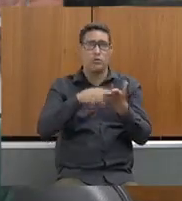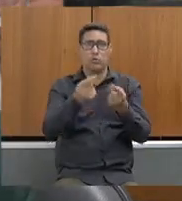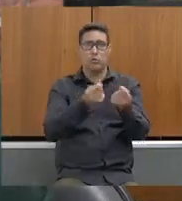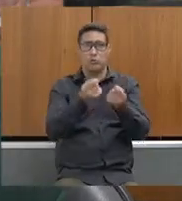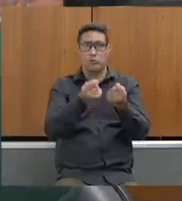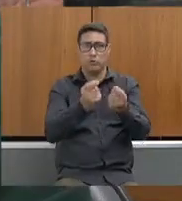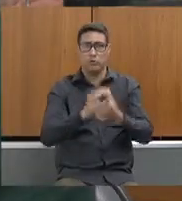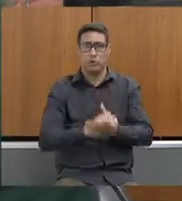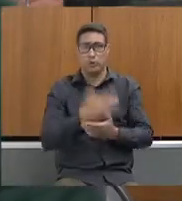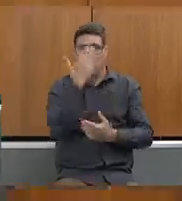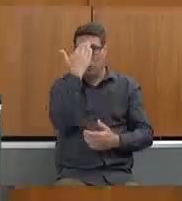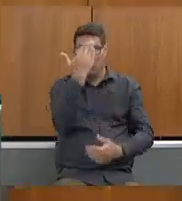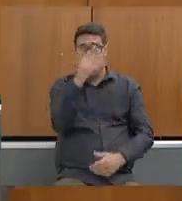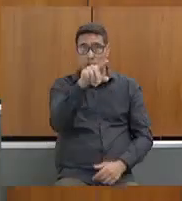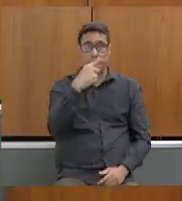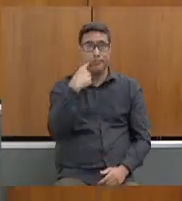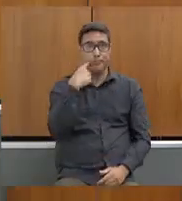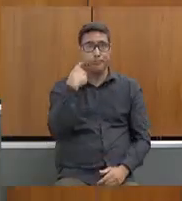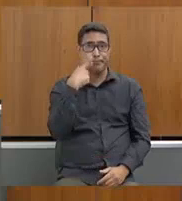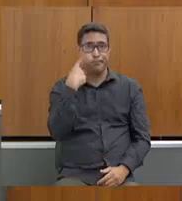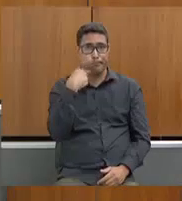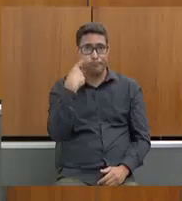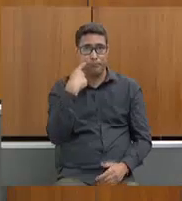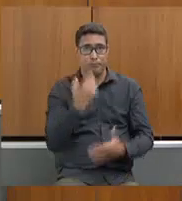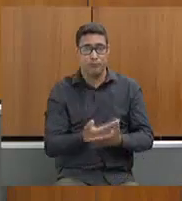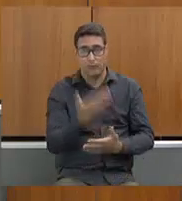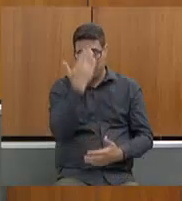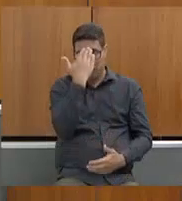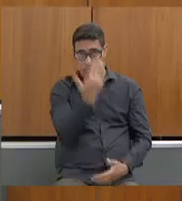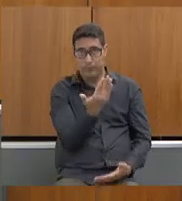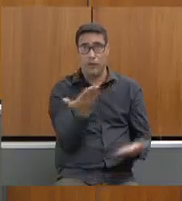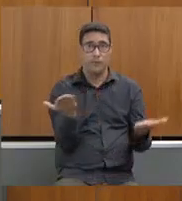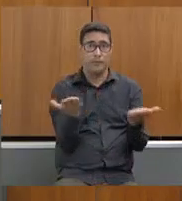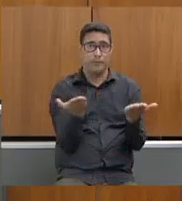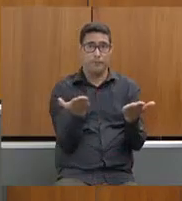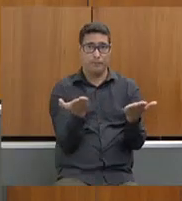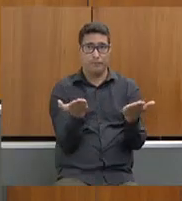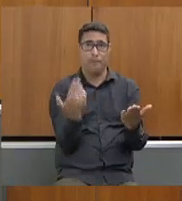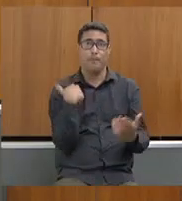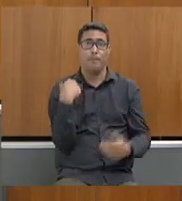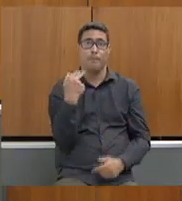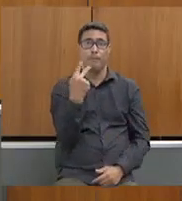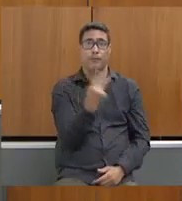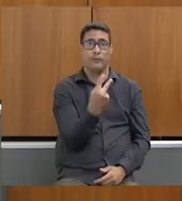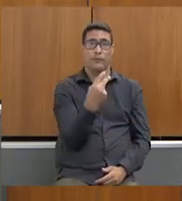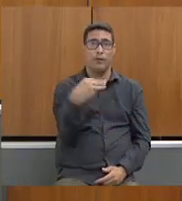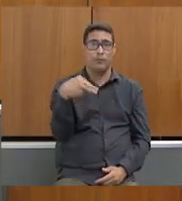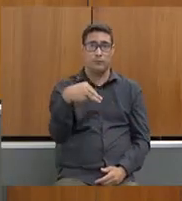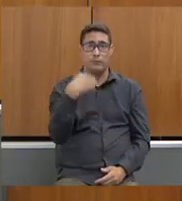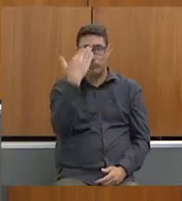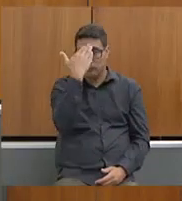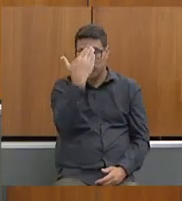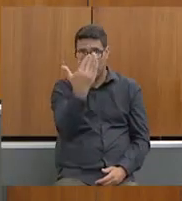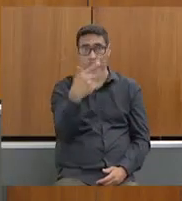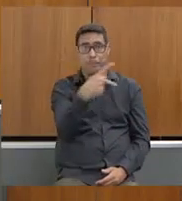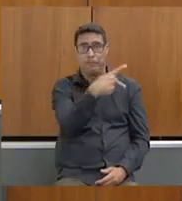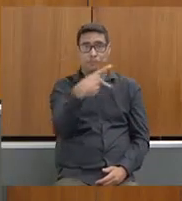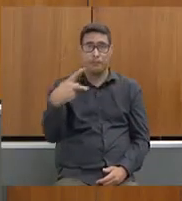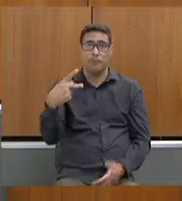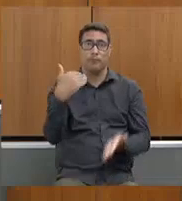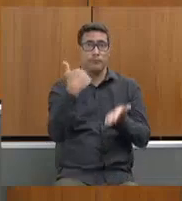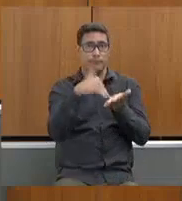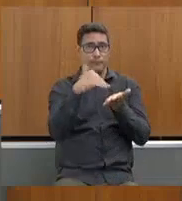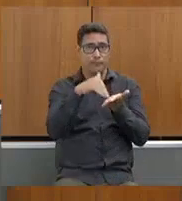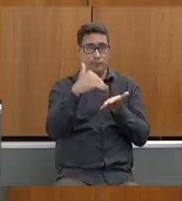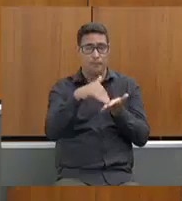deputado. Muito obrigado, secretária Marília. Com a palavra Tito Torres por dois minutos. Muito obrigado, presidente, secretária,